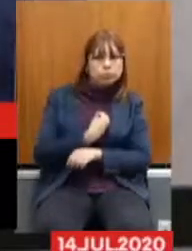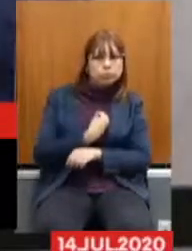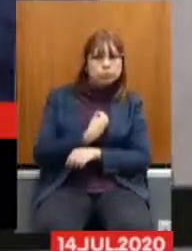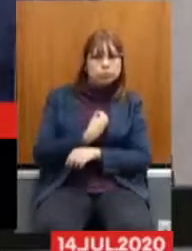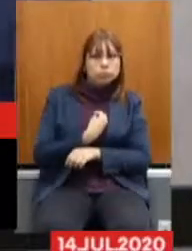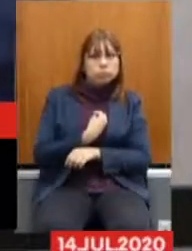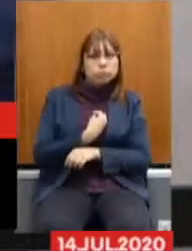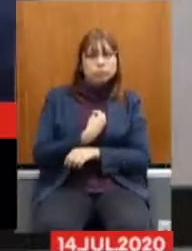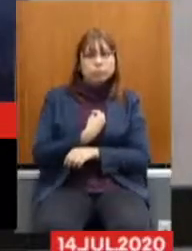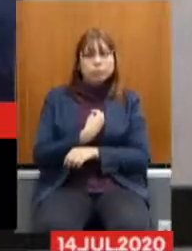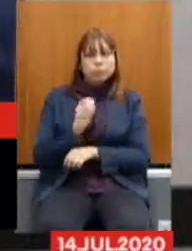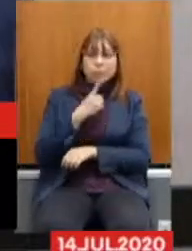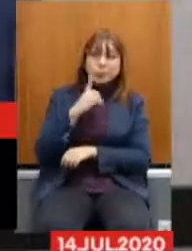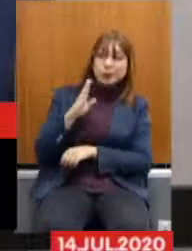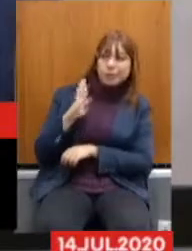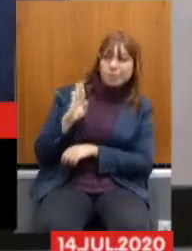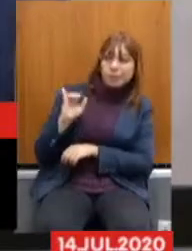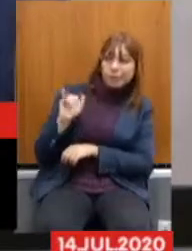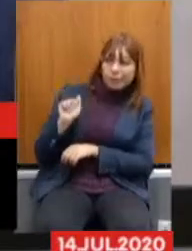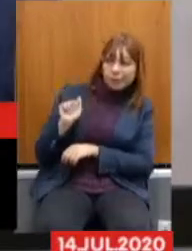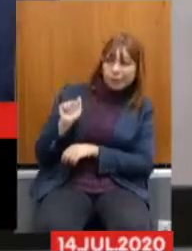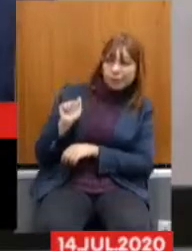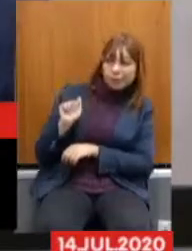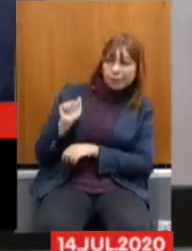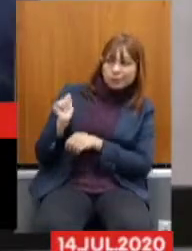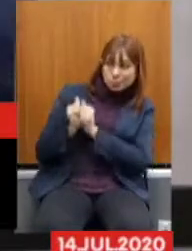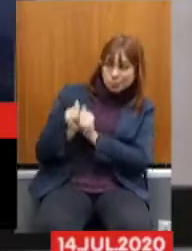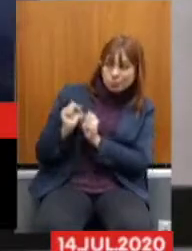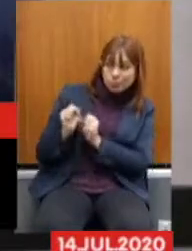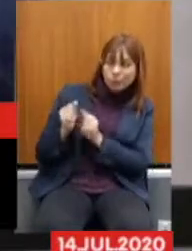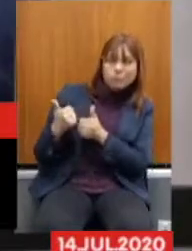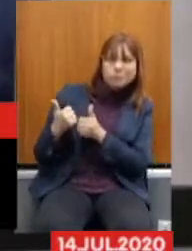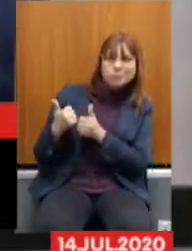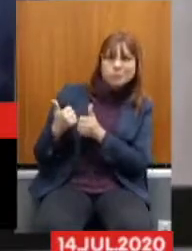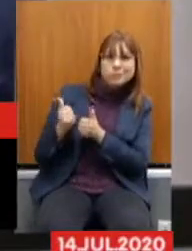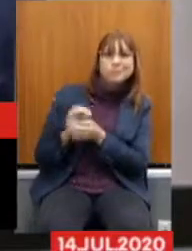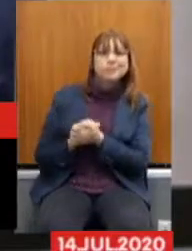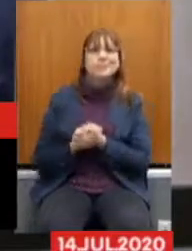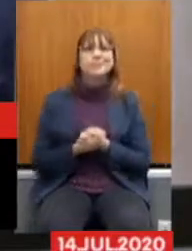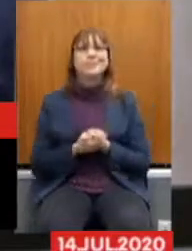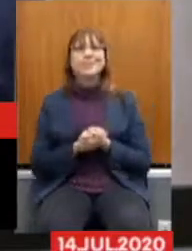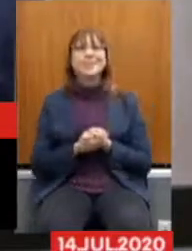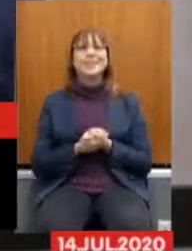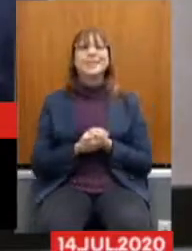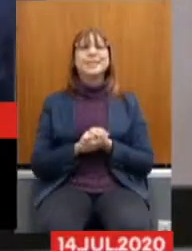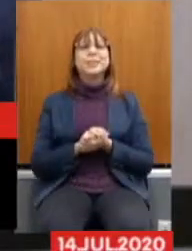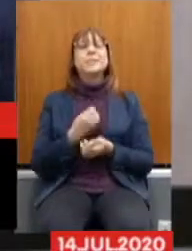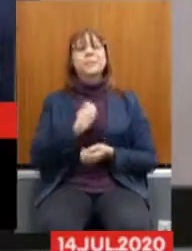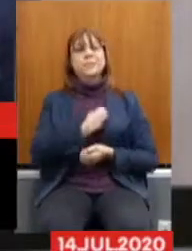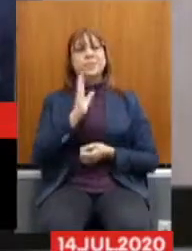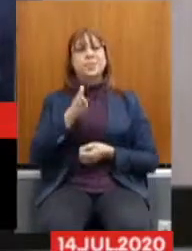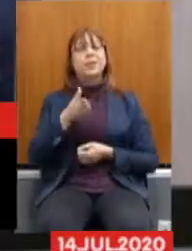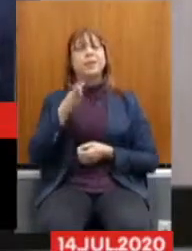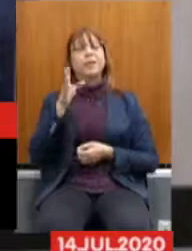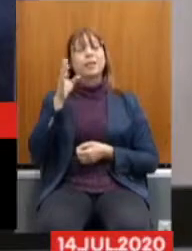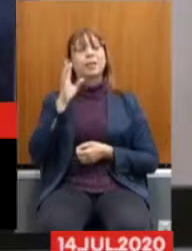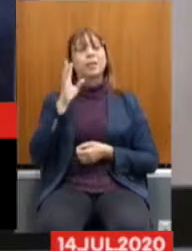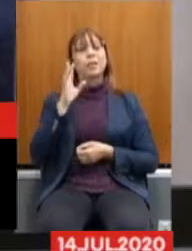Bom dia, Bia. Posso te acompanhar? Lógico. Já presente o líder do Bloco